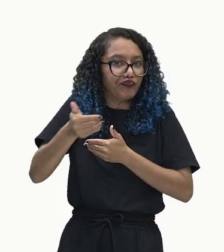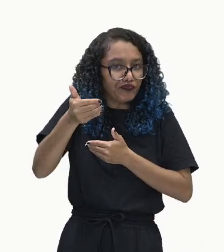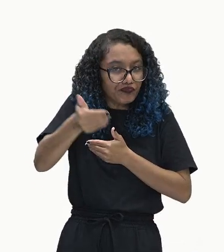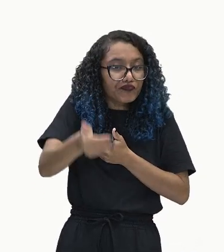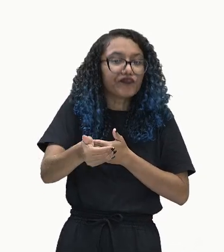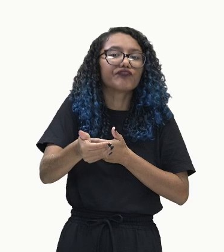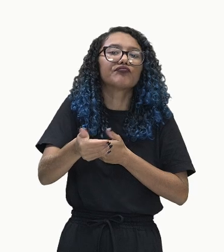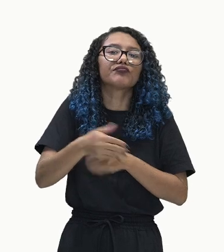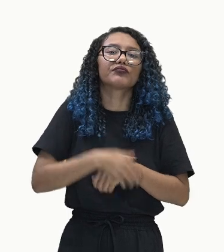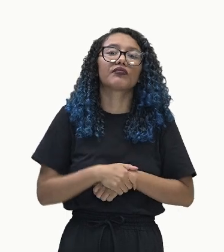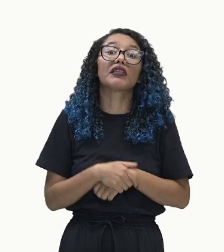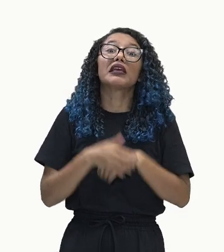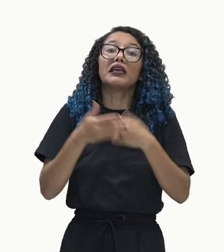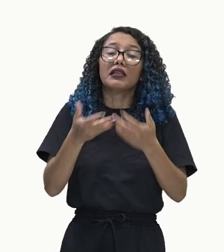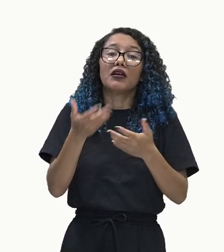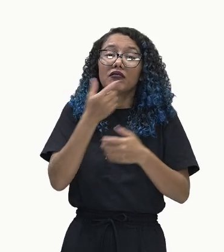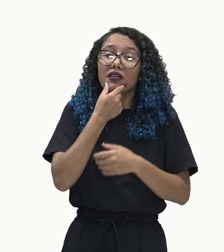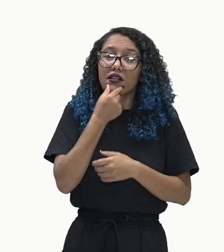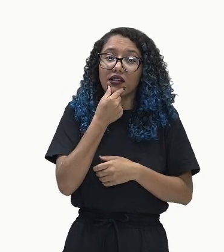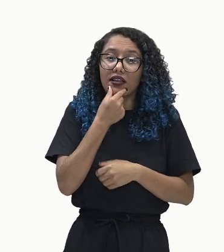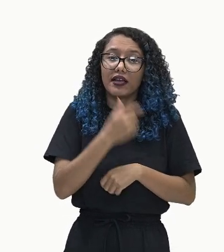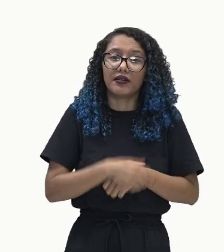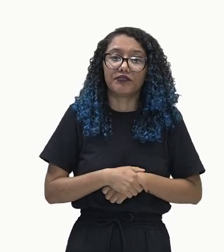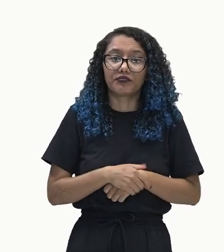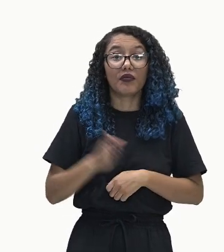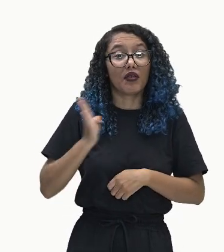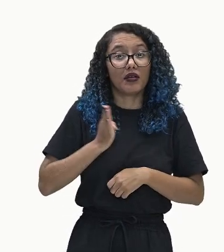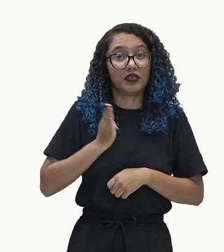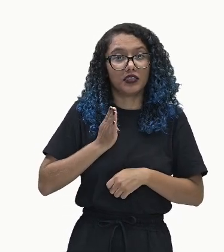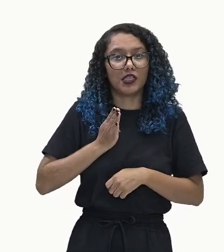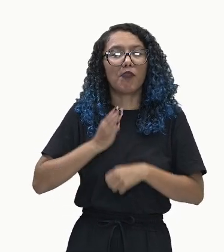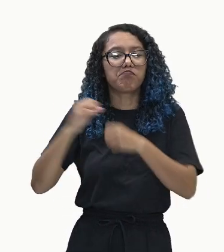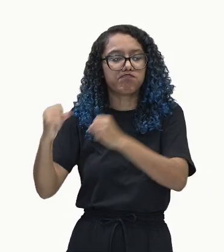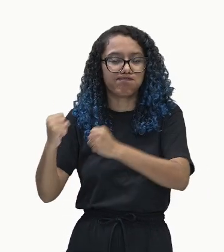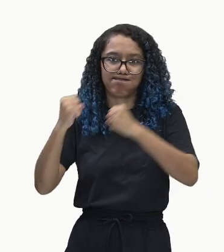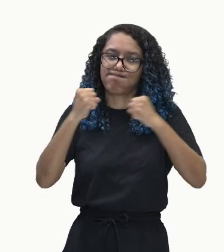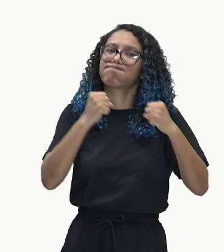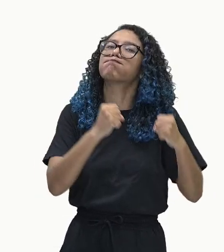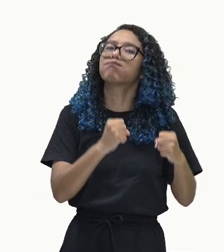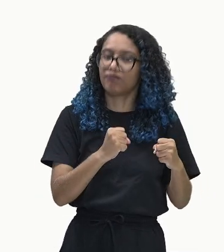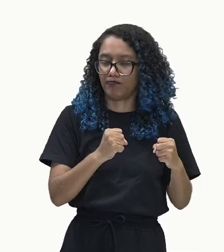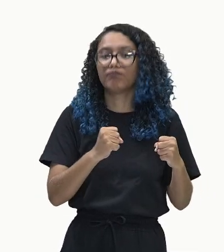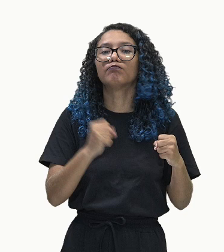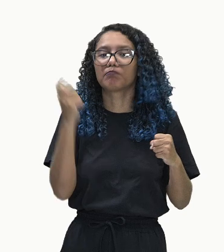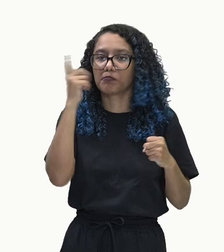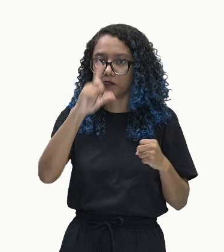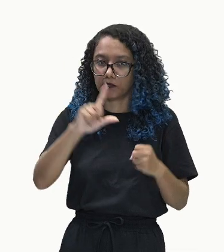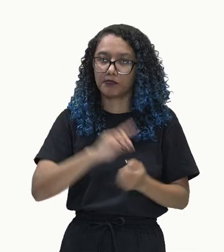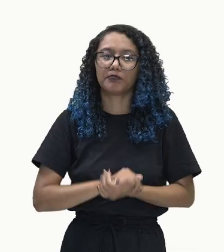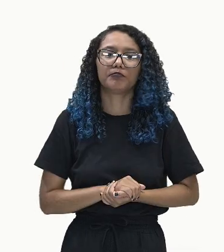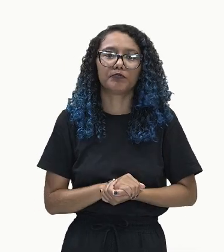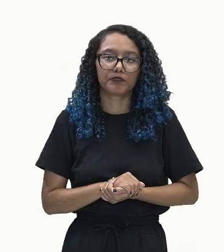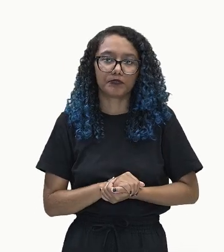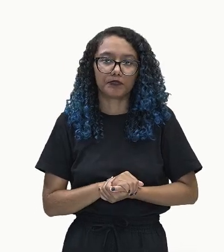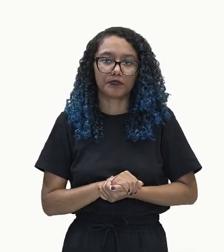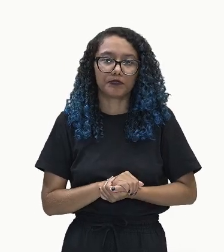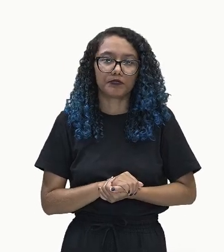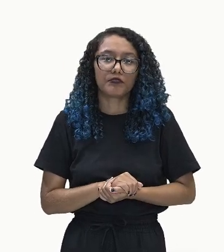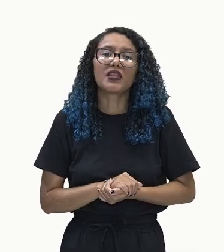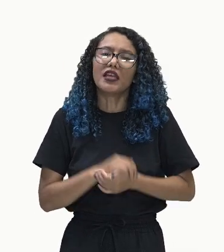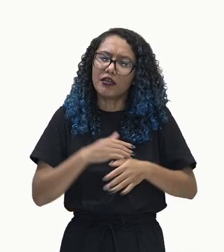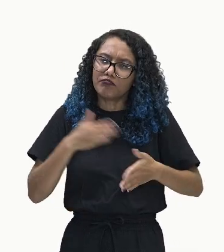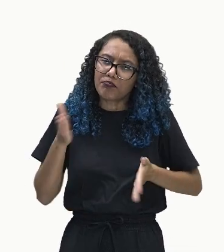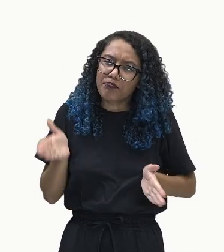burguesia acaba ascendendo ao poder, tá, gente? Favorecendo o desenvolvimento do capitalismo e dando condições para a